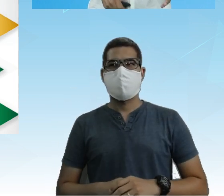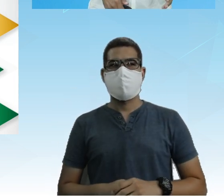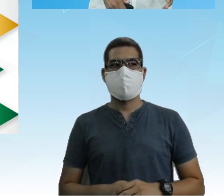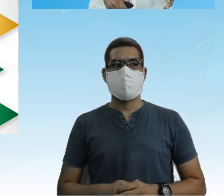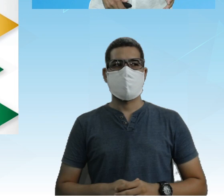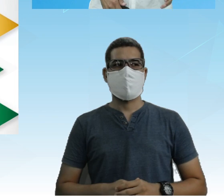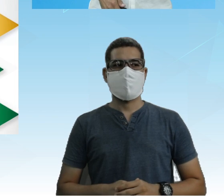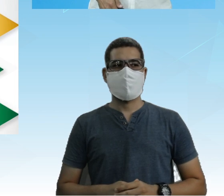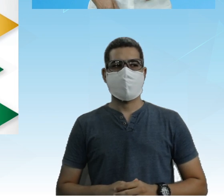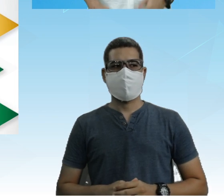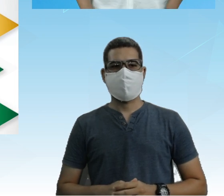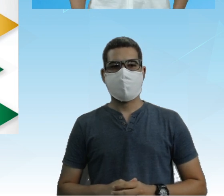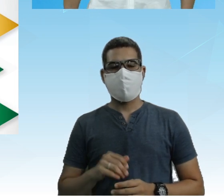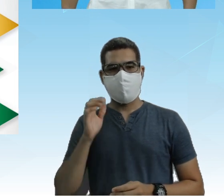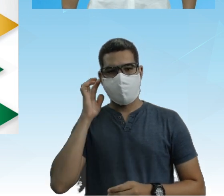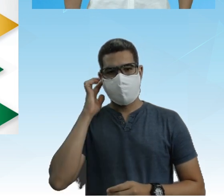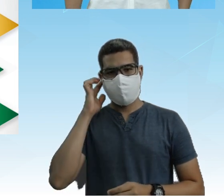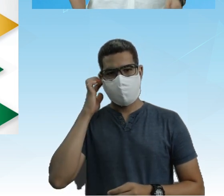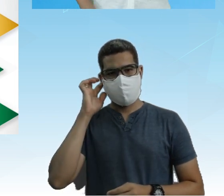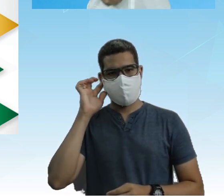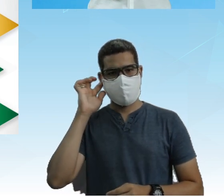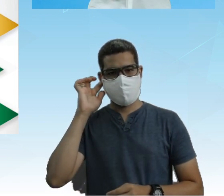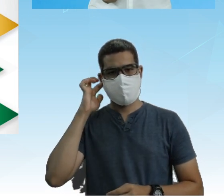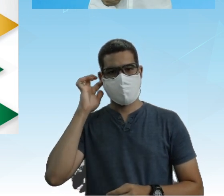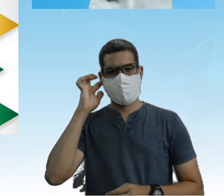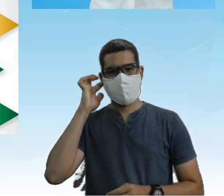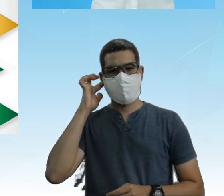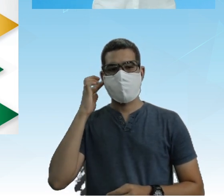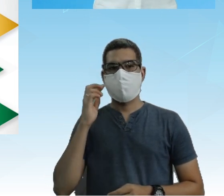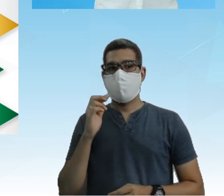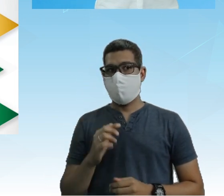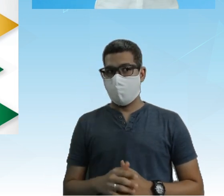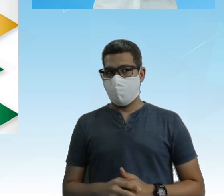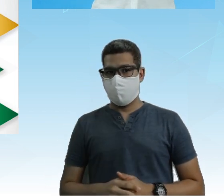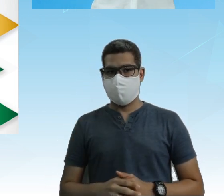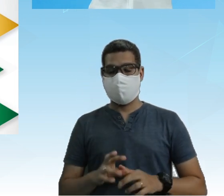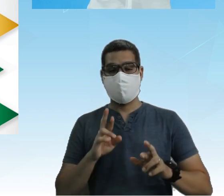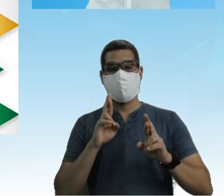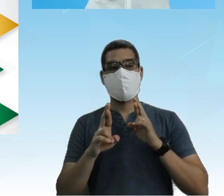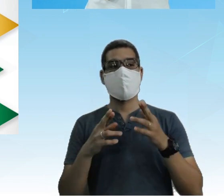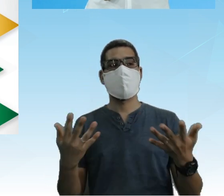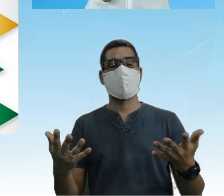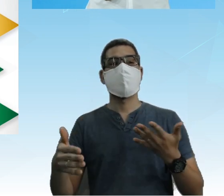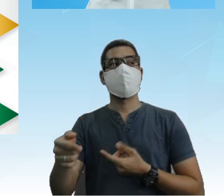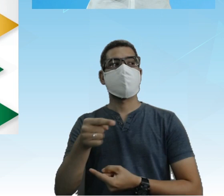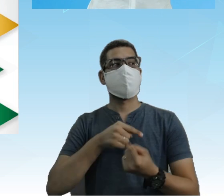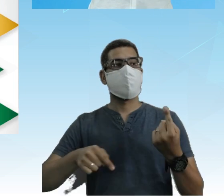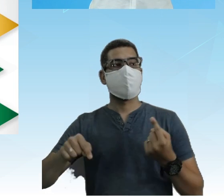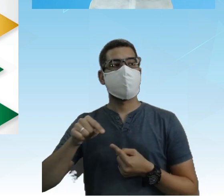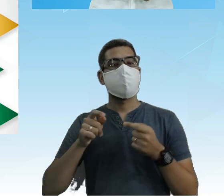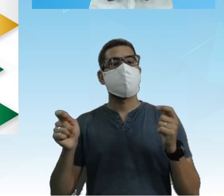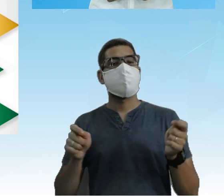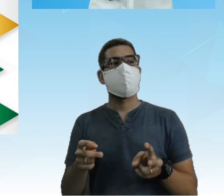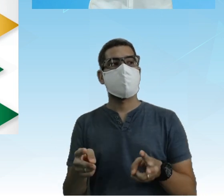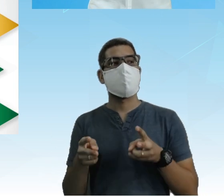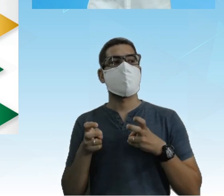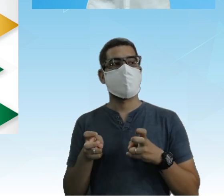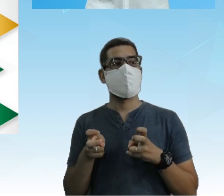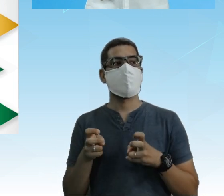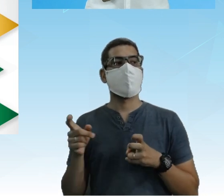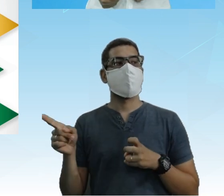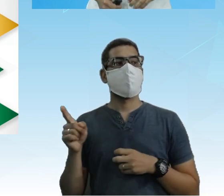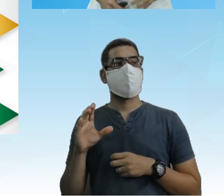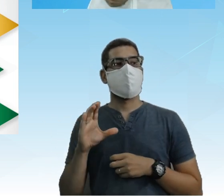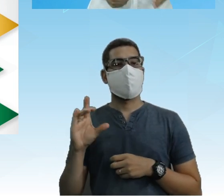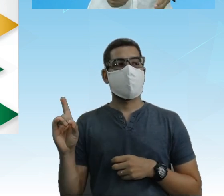Da posição A partir da origem Então Qual é a resposta? Quais são as relações Que você pode perceber Entre as coordenadas Do